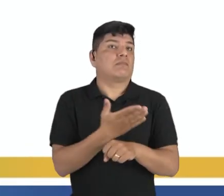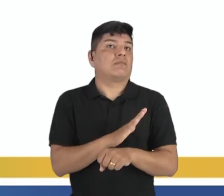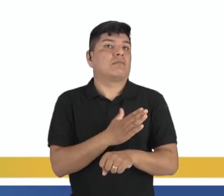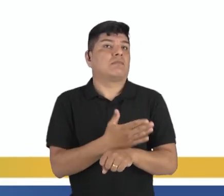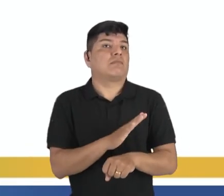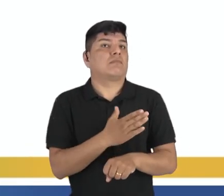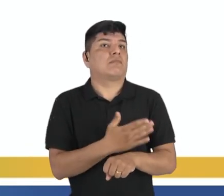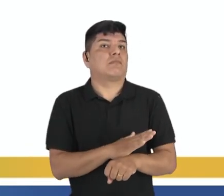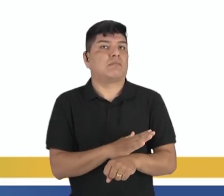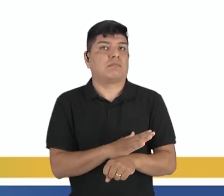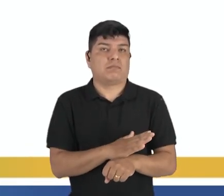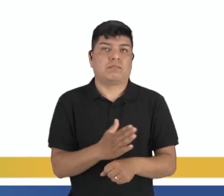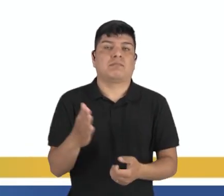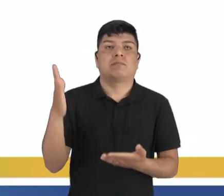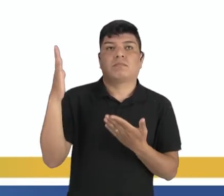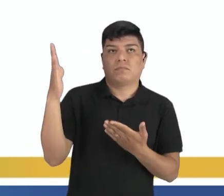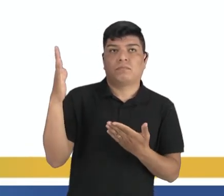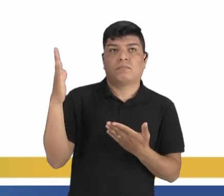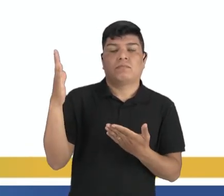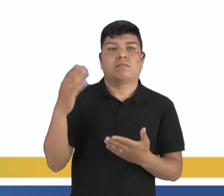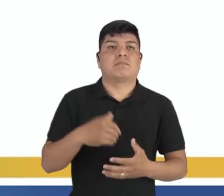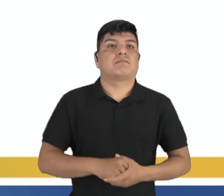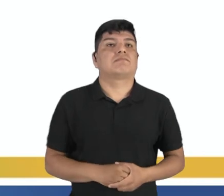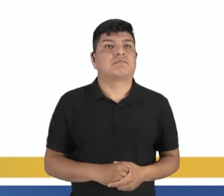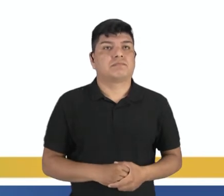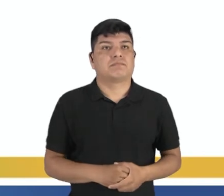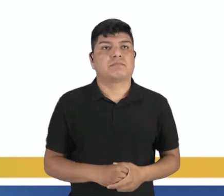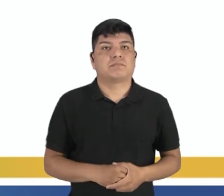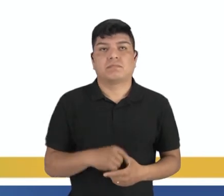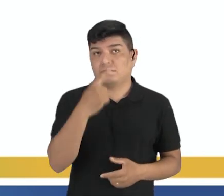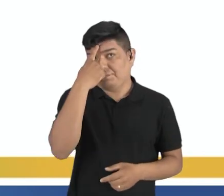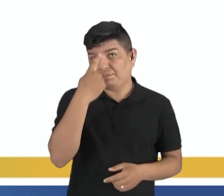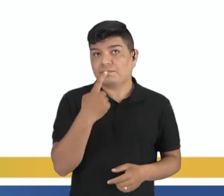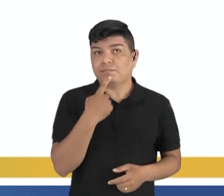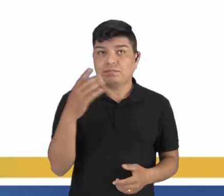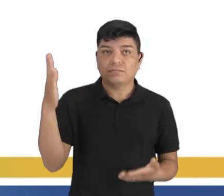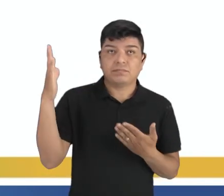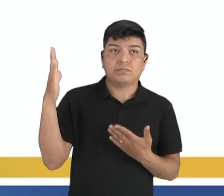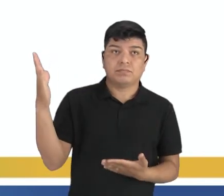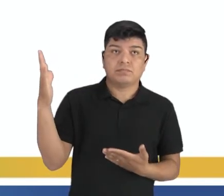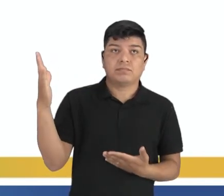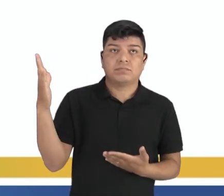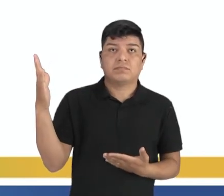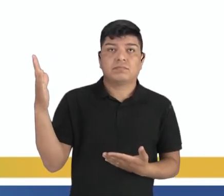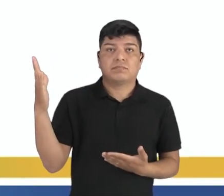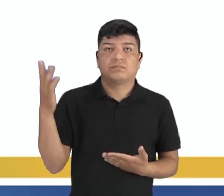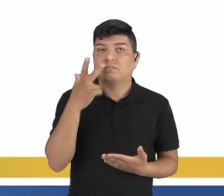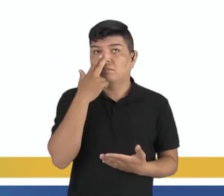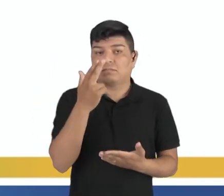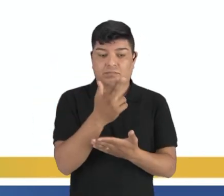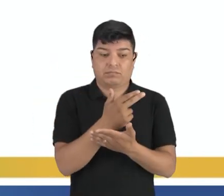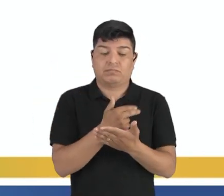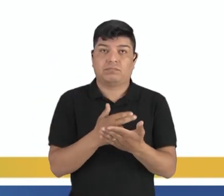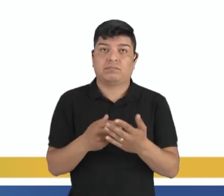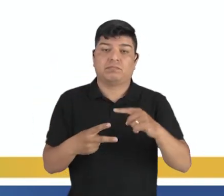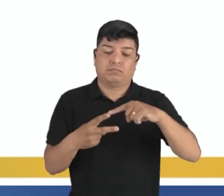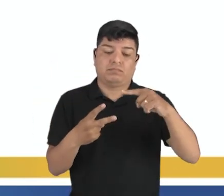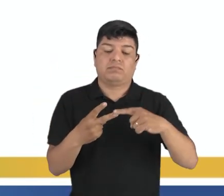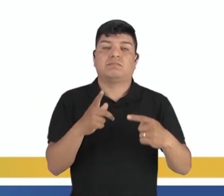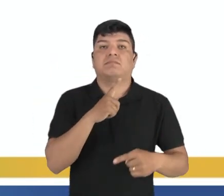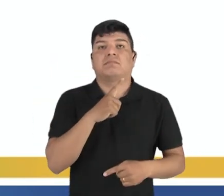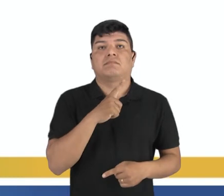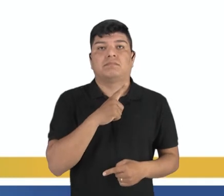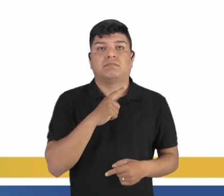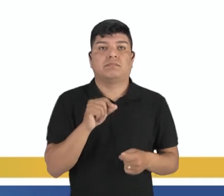corporal alternativa ela pertence. Essa imagem aí que eu trouxe, ela tá em forma de desenho, ela tem dois personagens